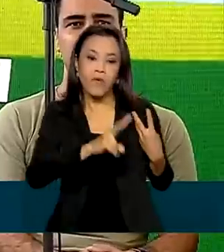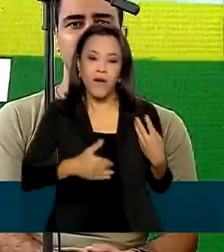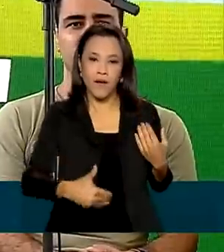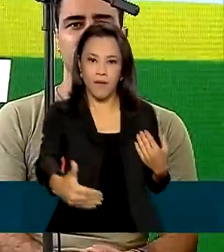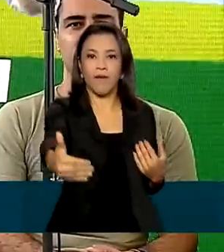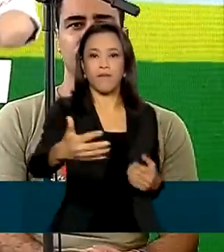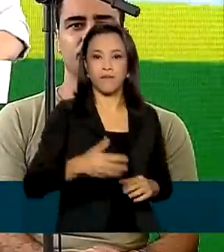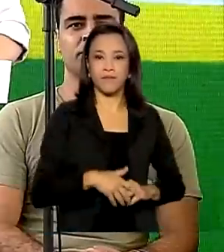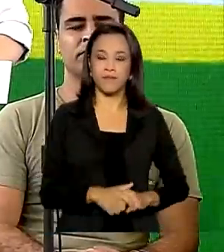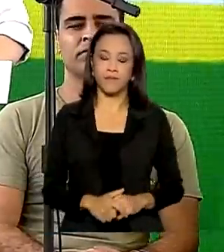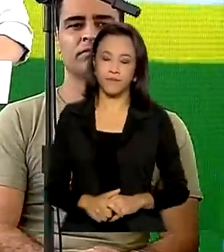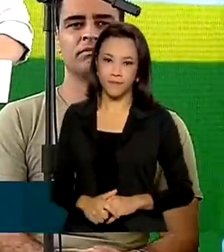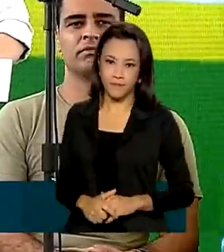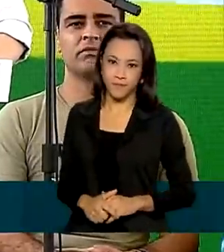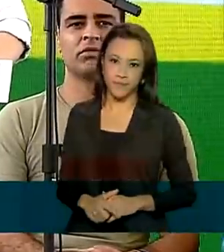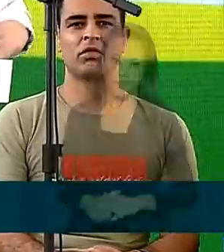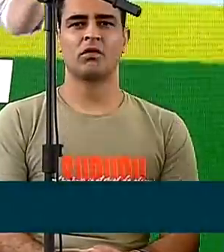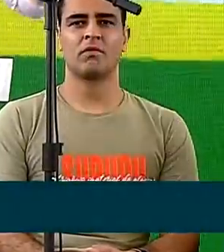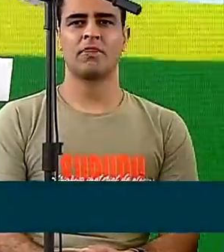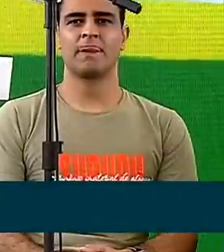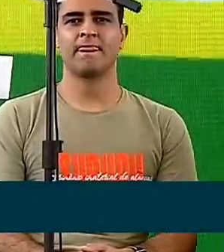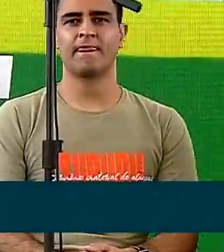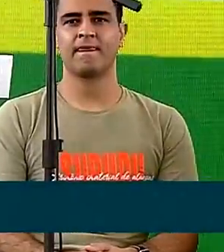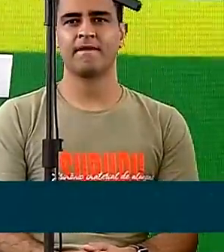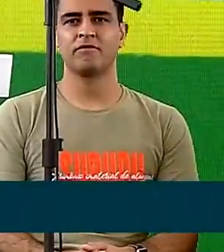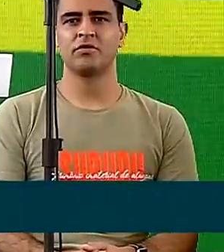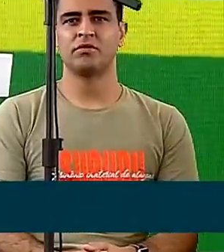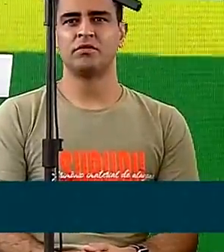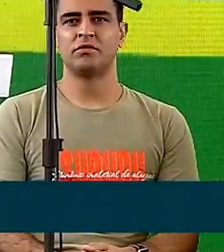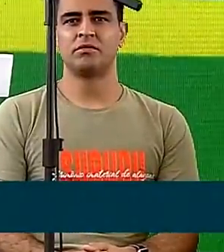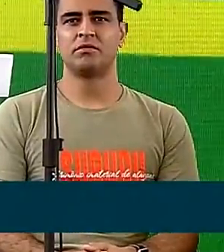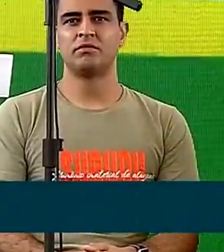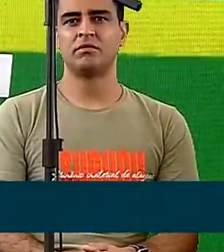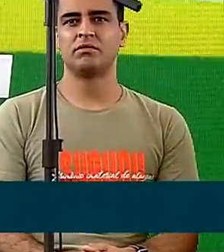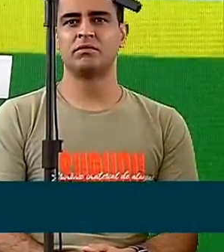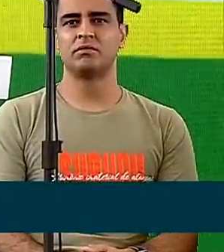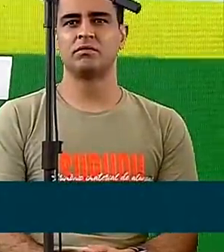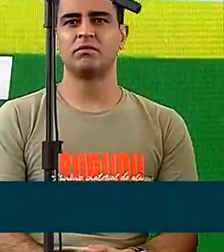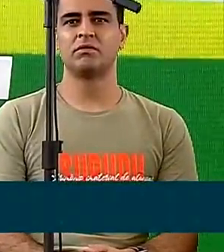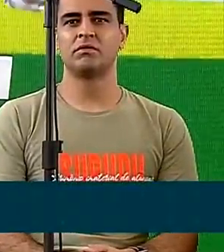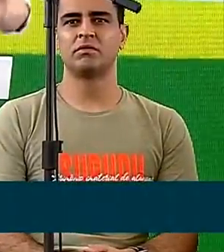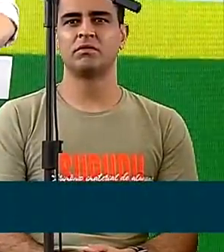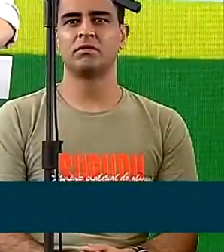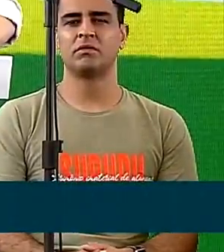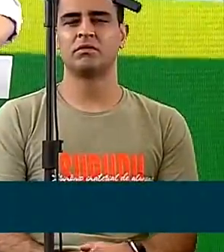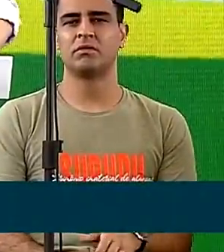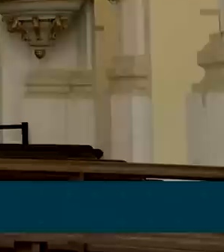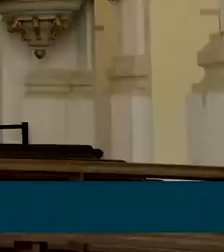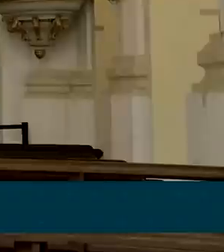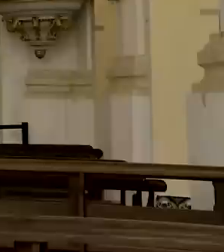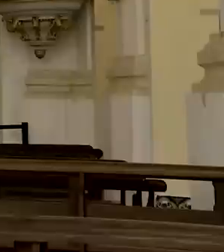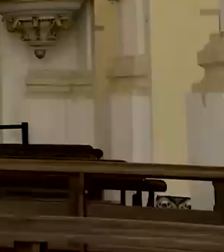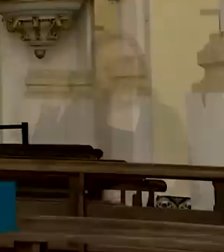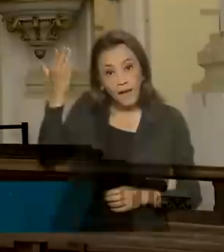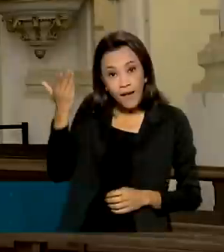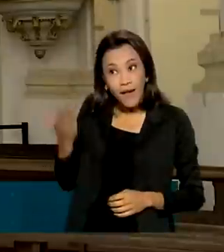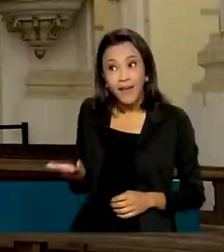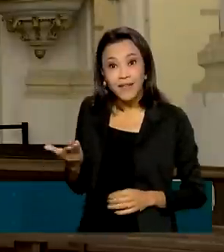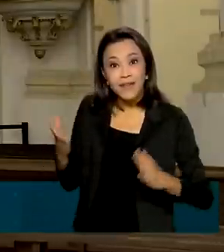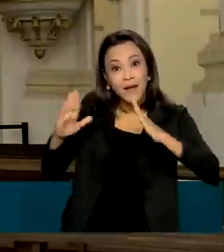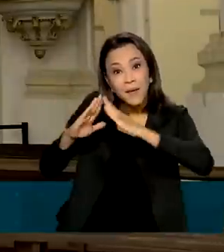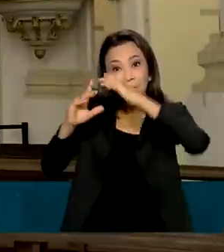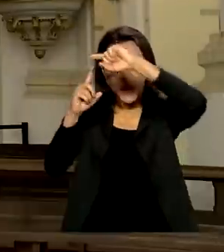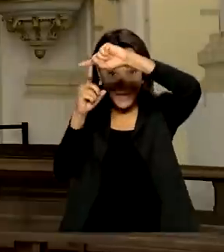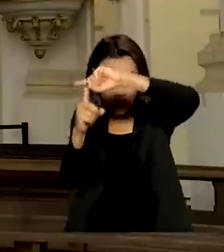Quando essa obra estiver terminada, serão 8 mil pessoas beneficiadas e toda a extensão da orla revitalizada. Esta é a igreja